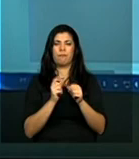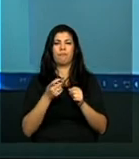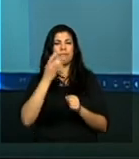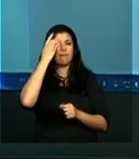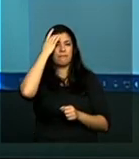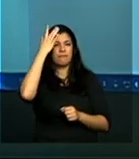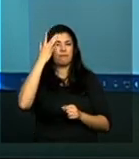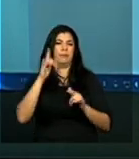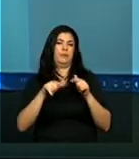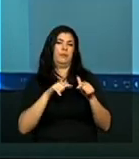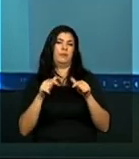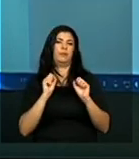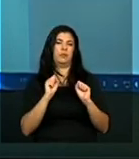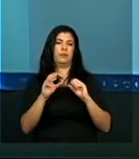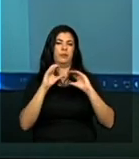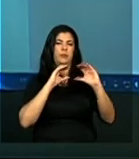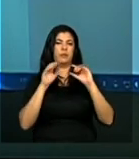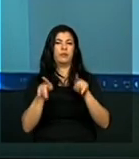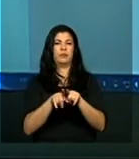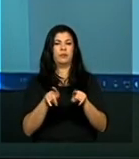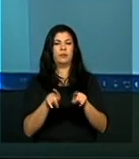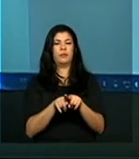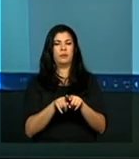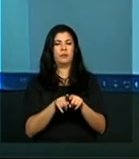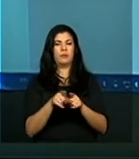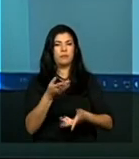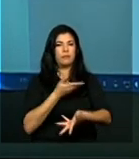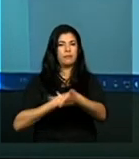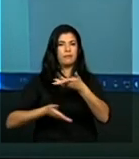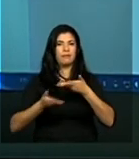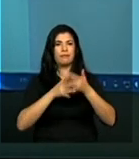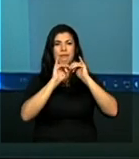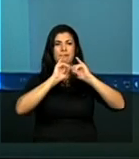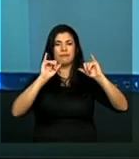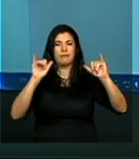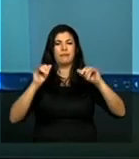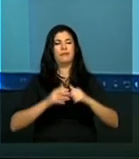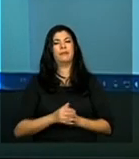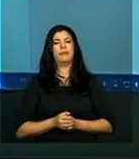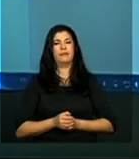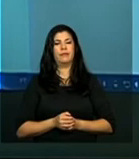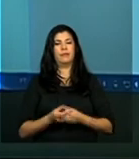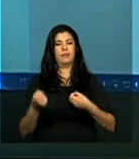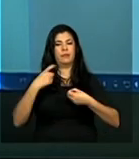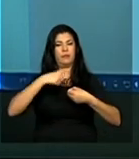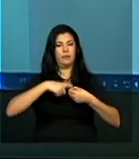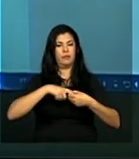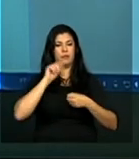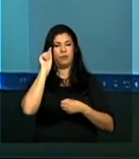facilitar, para que isso possa ser compartilhado. Volta lá na RON.